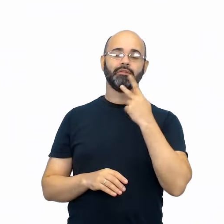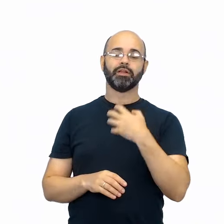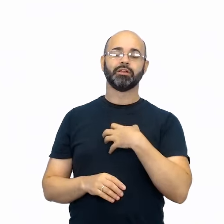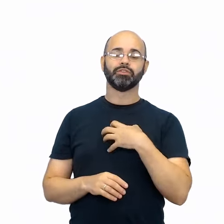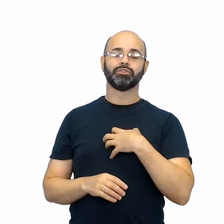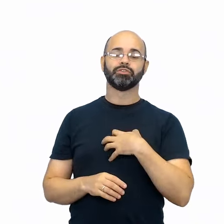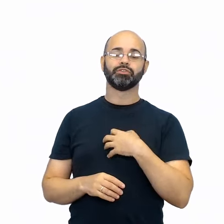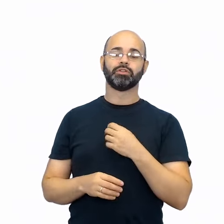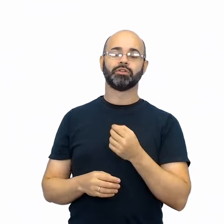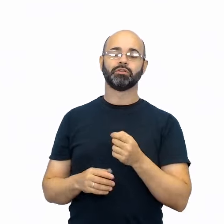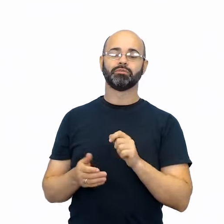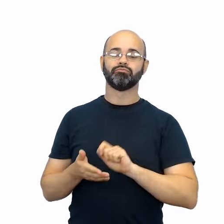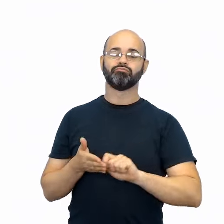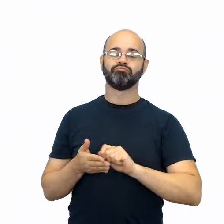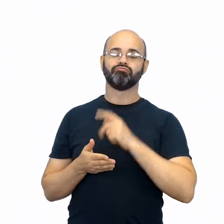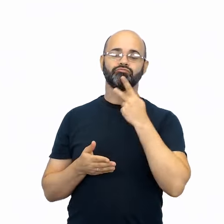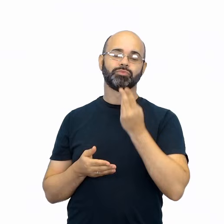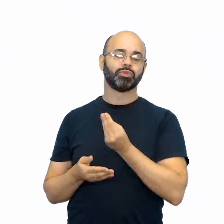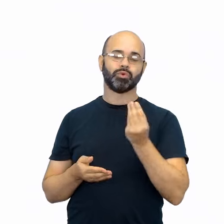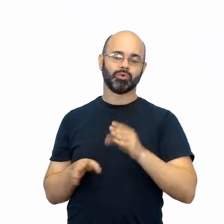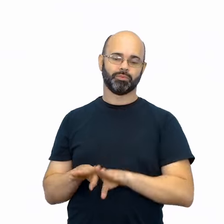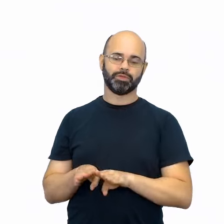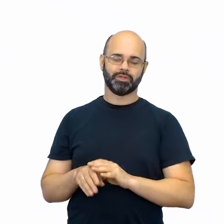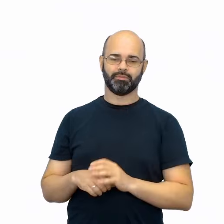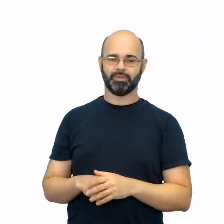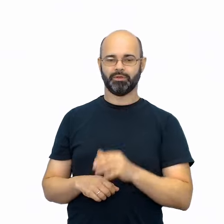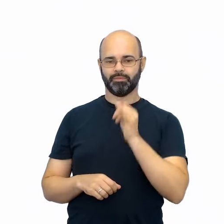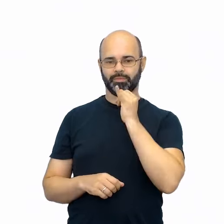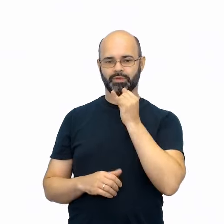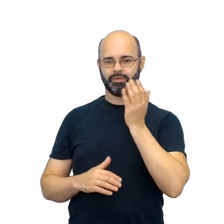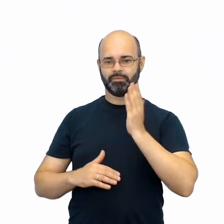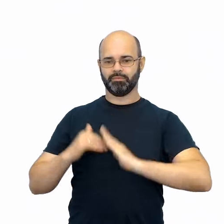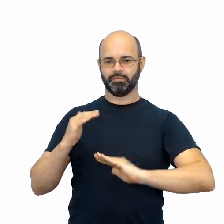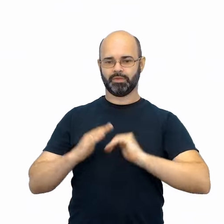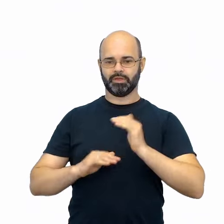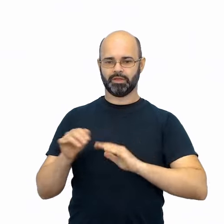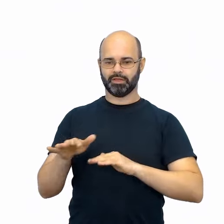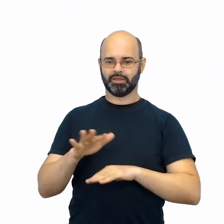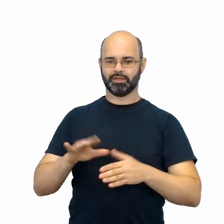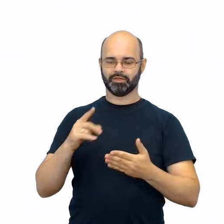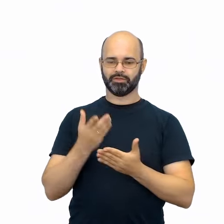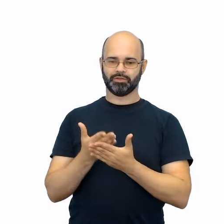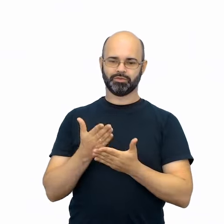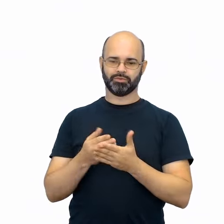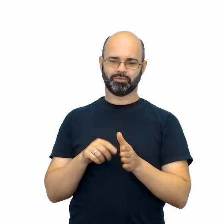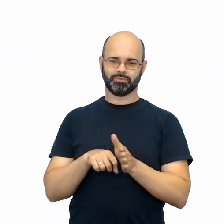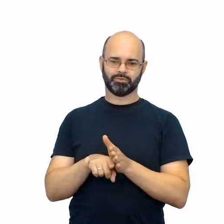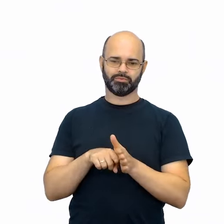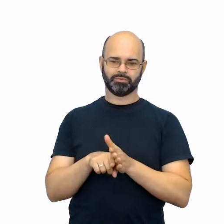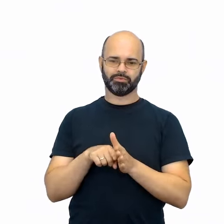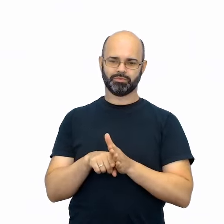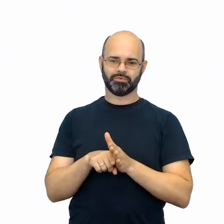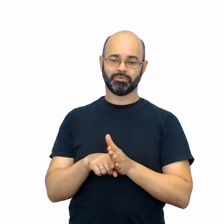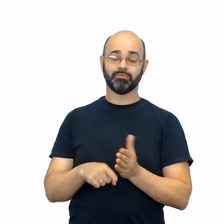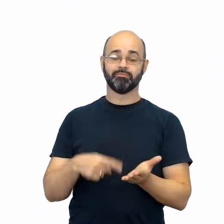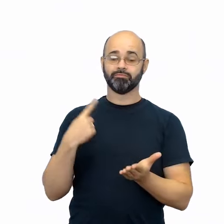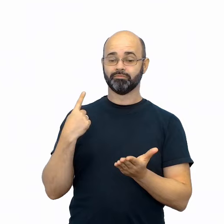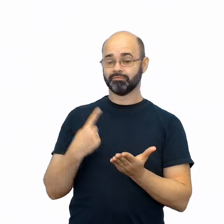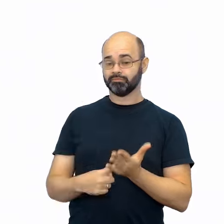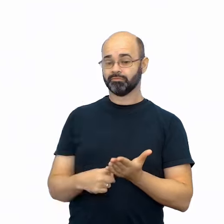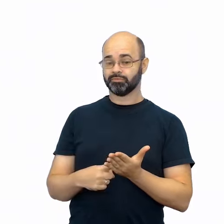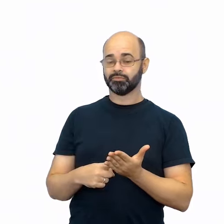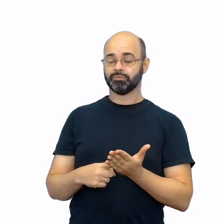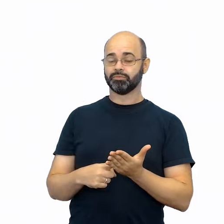escrito. Por exemplo, no campo das práticas de estudo e pesquisa, há um compromisso com o